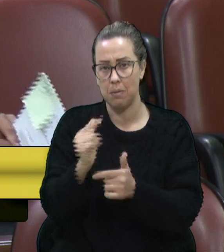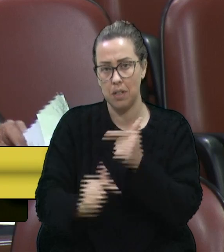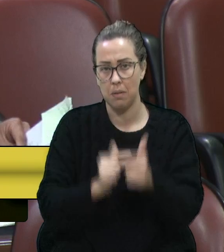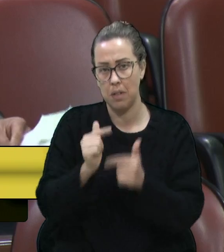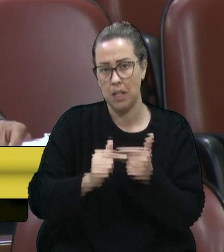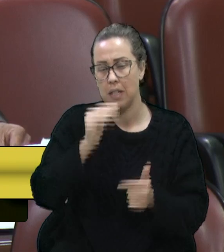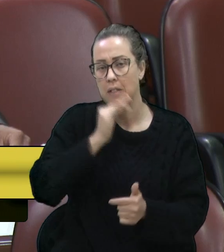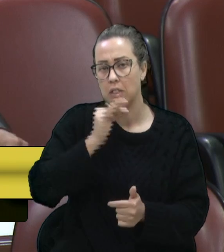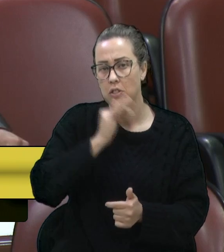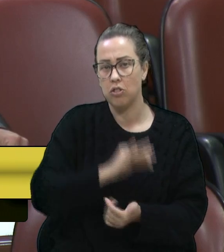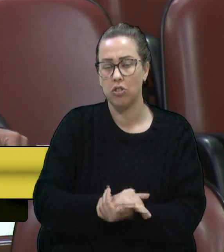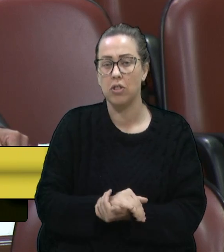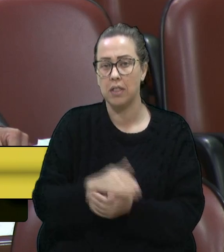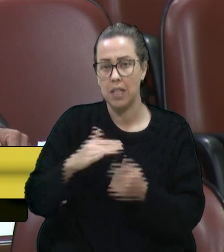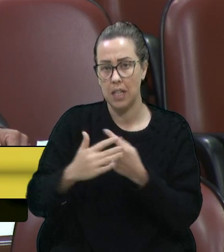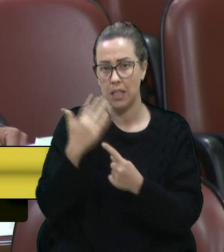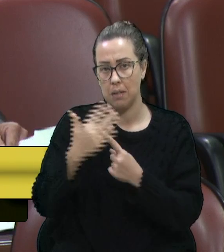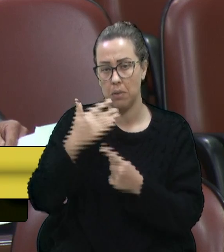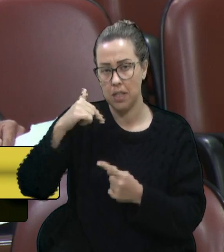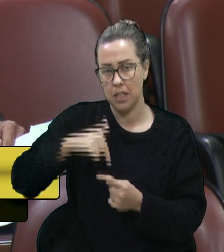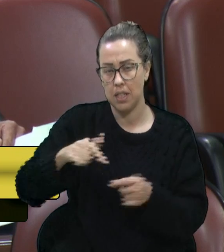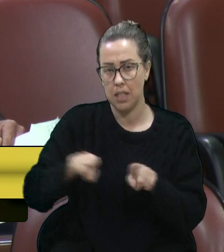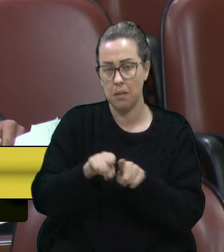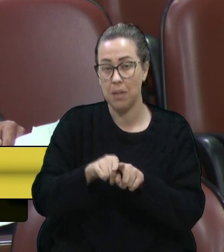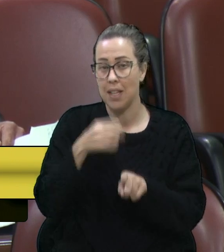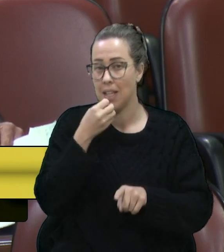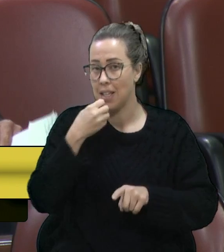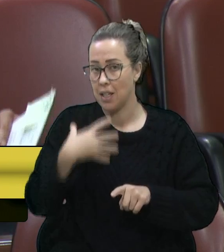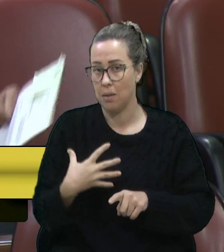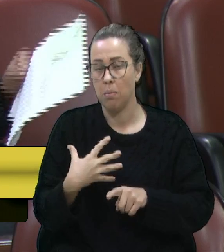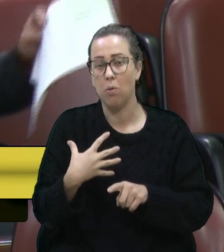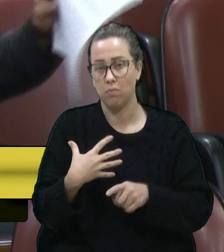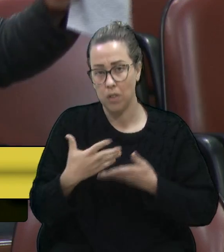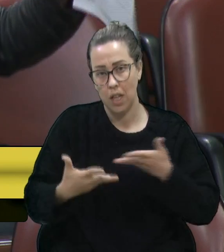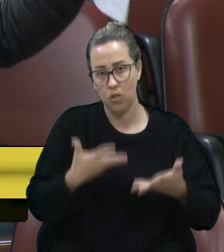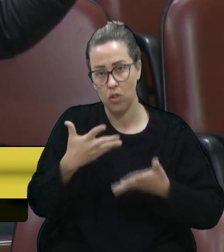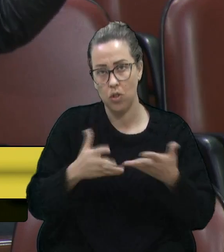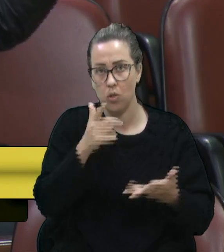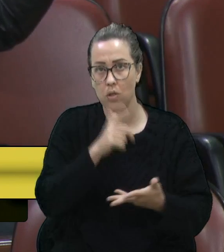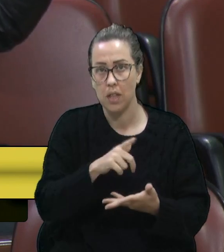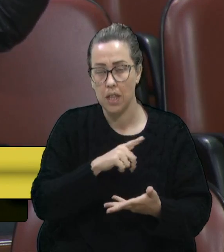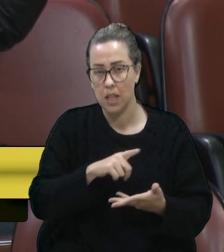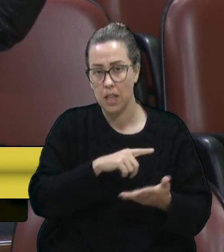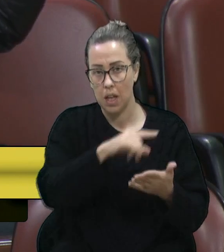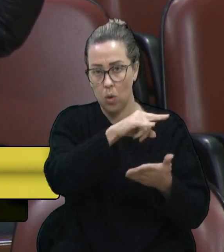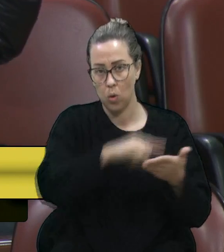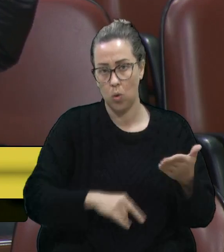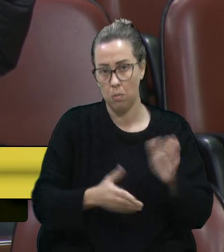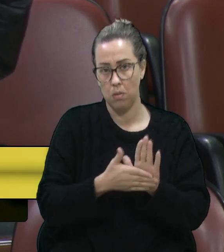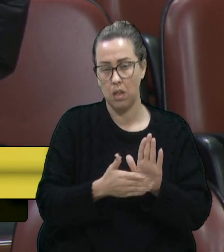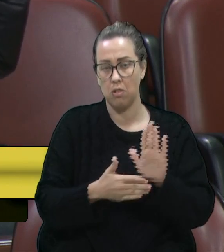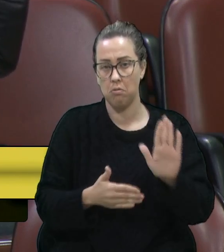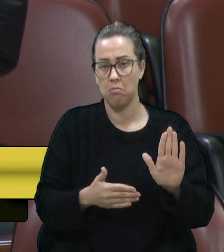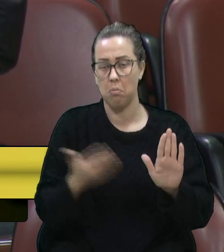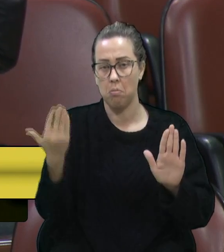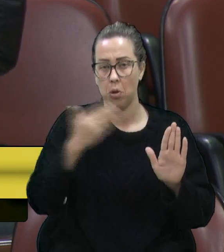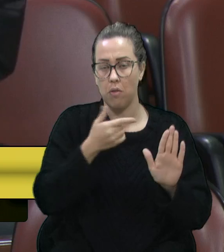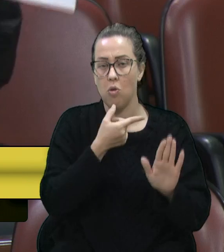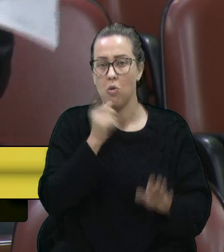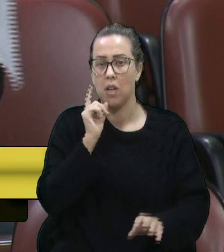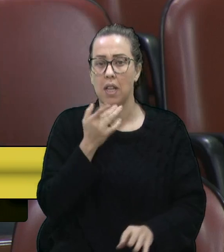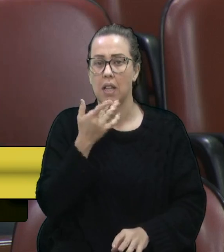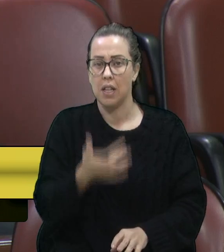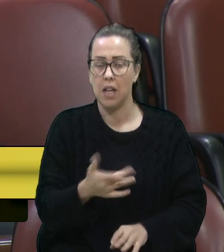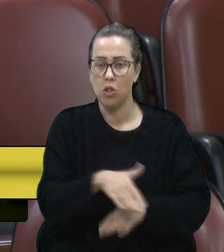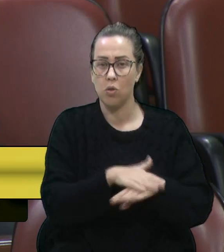demandas aqui da nossa região. Que bom que fomos atendidos. Eu tenho aqui em mãos o protocolo aqui, e ontem à tarde estive